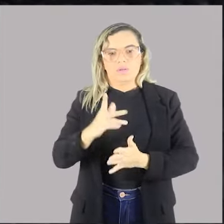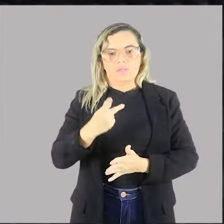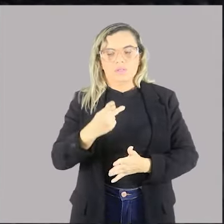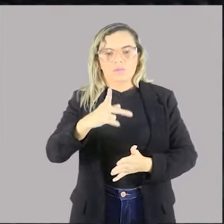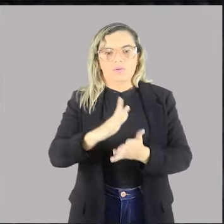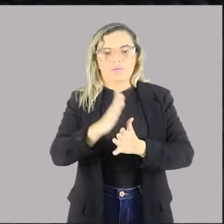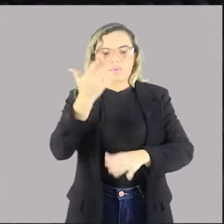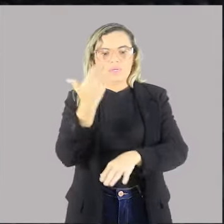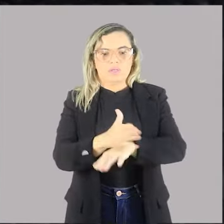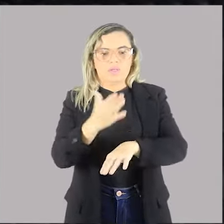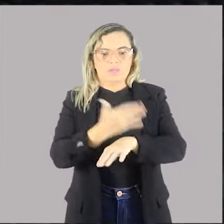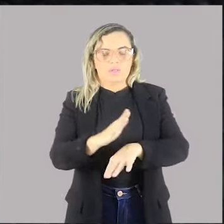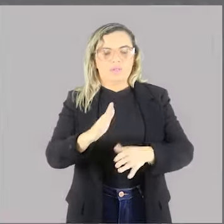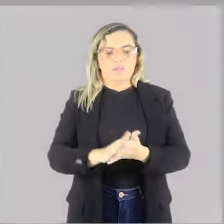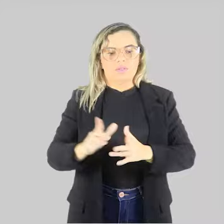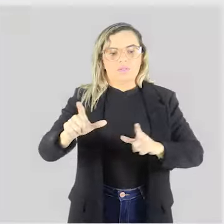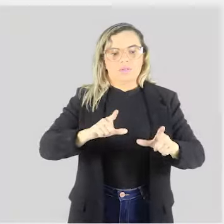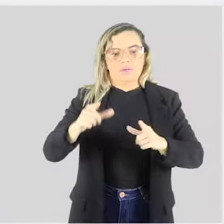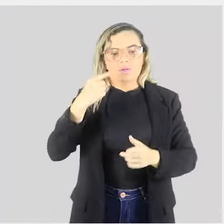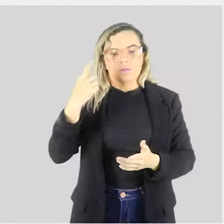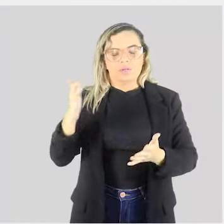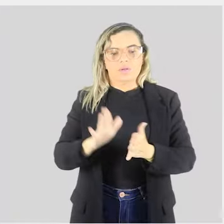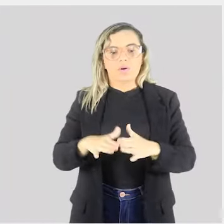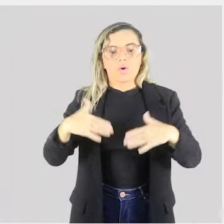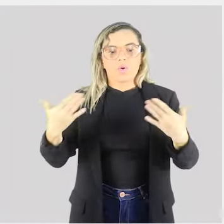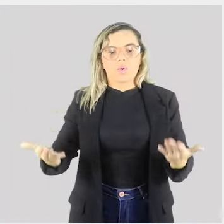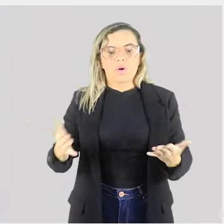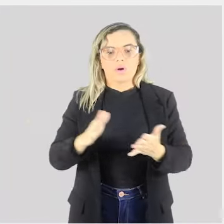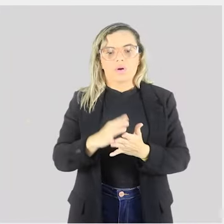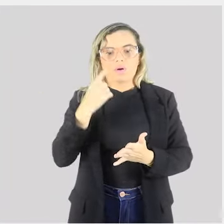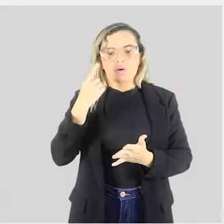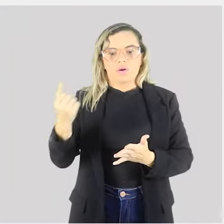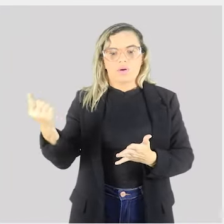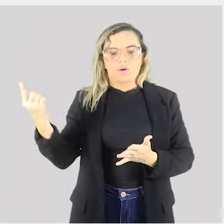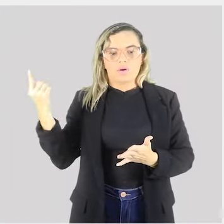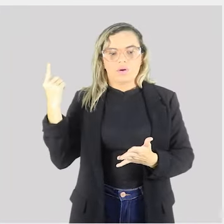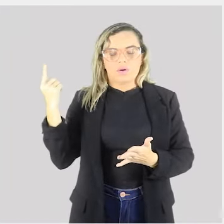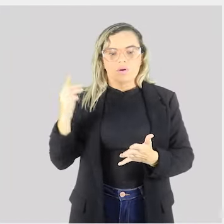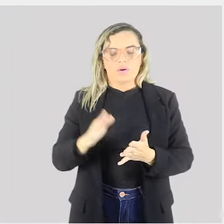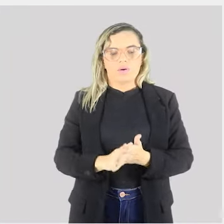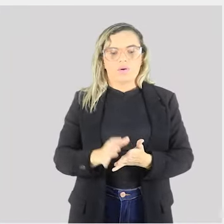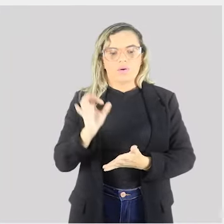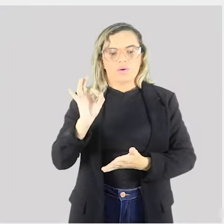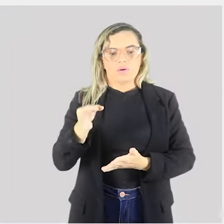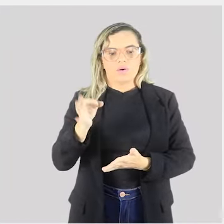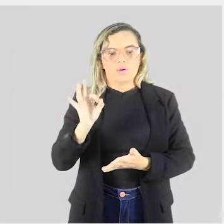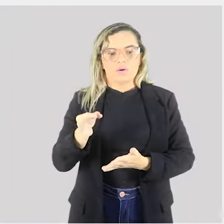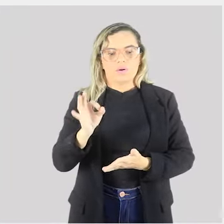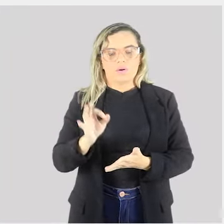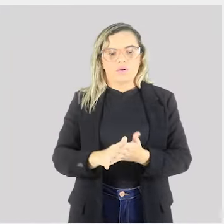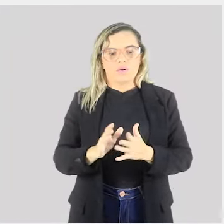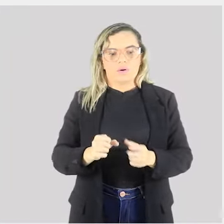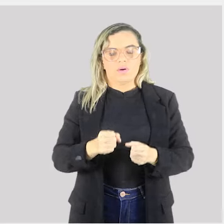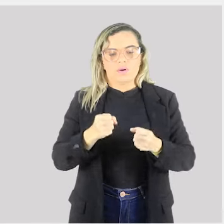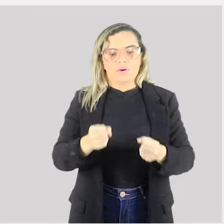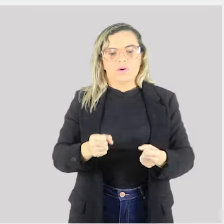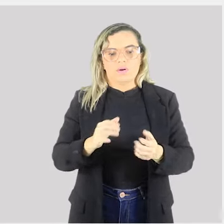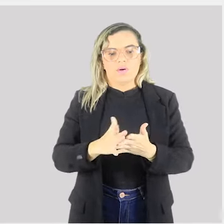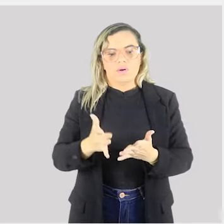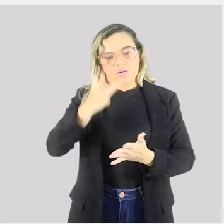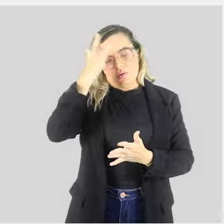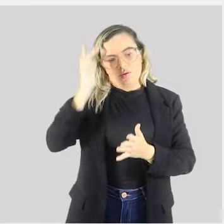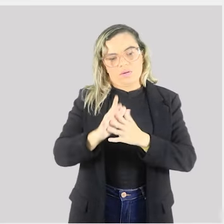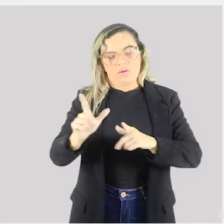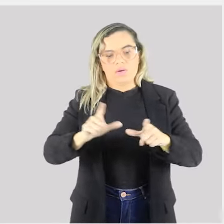atuação. Certo? Vamos lá. Qual das seguintes opções abaixo descreve corretamente um poder dos agentes